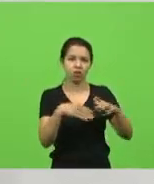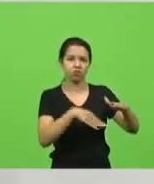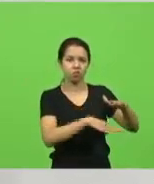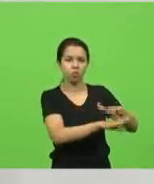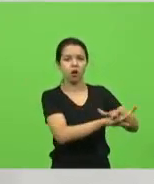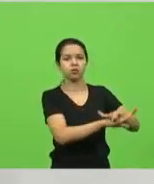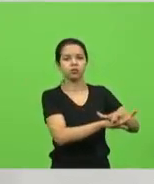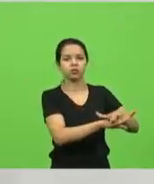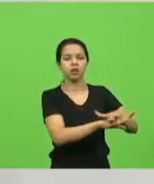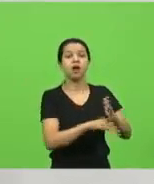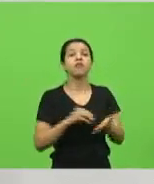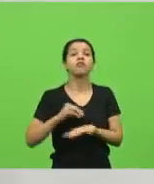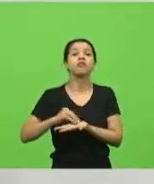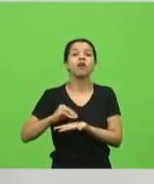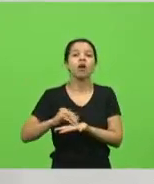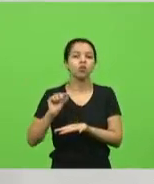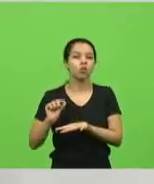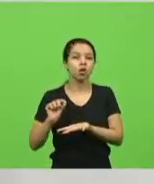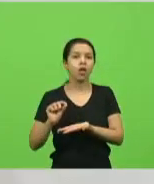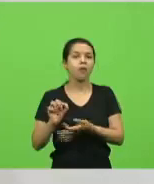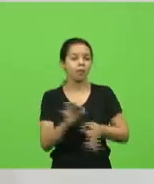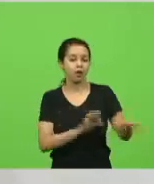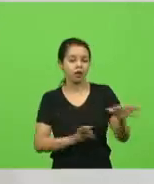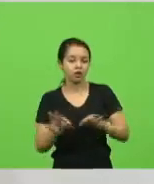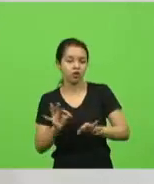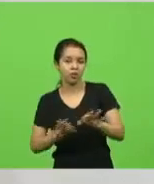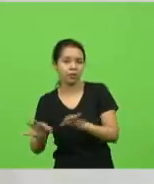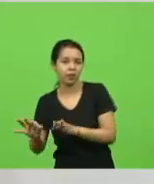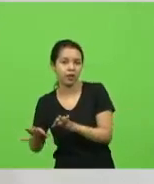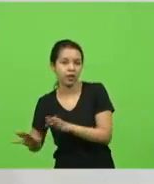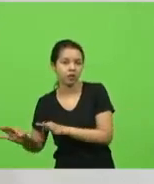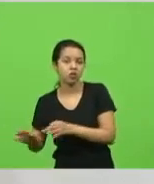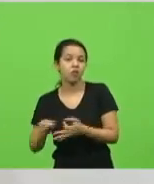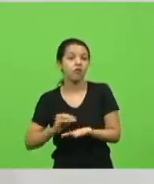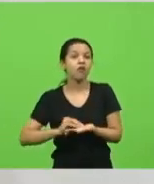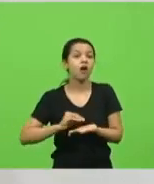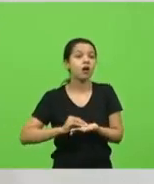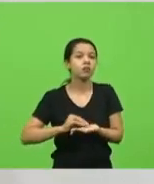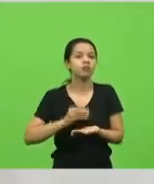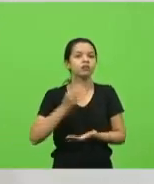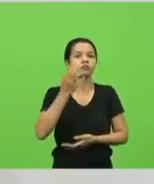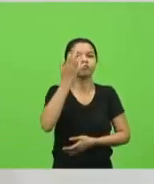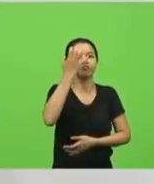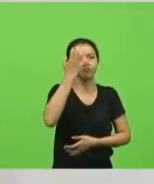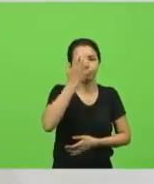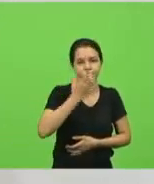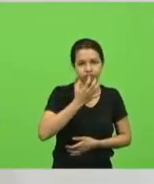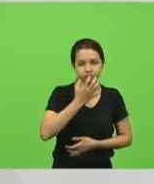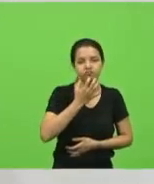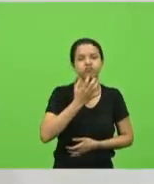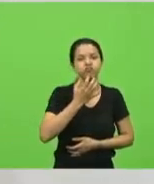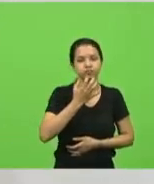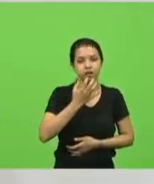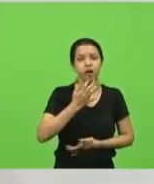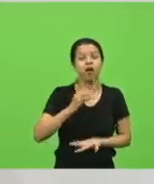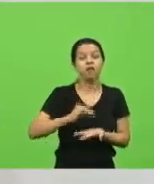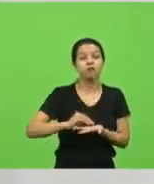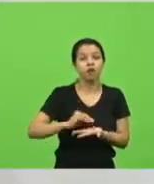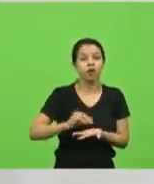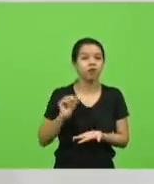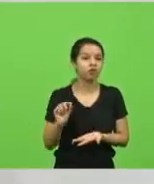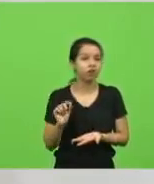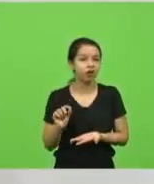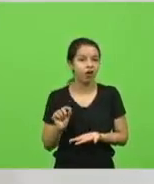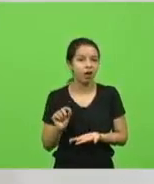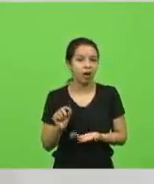O que faltou foi planejamento. O que faltou foi seriedade. O que faltou era não estar preocupado e